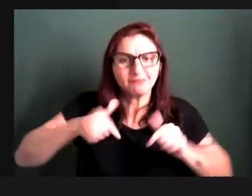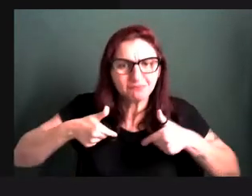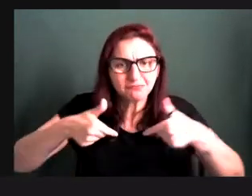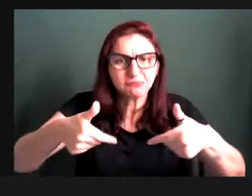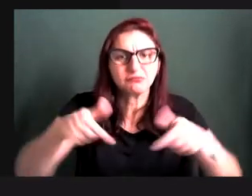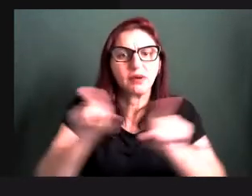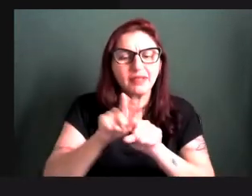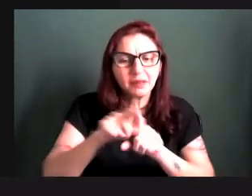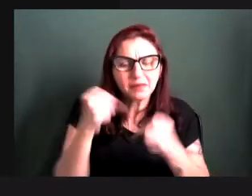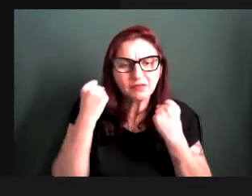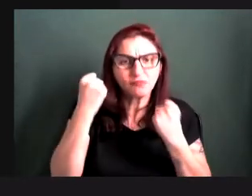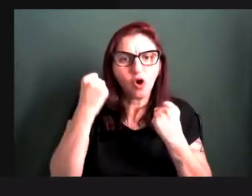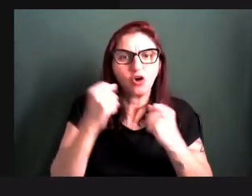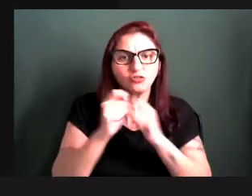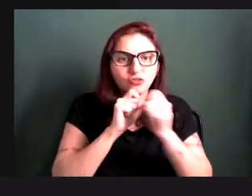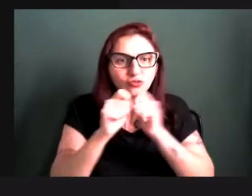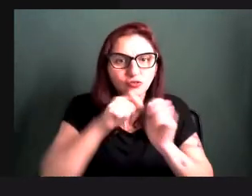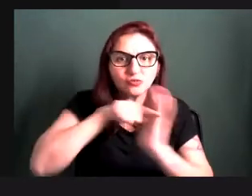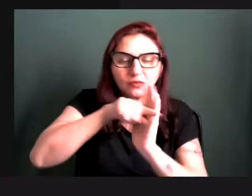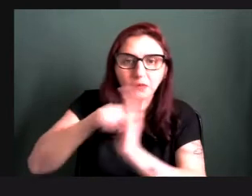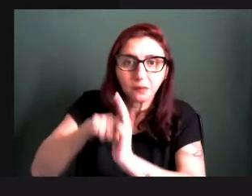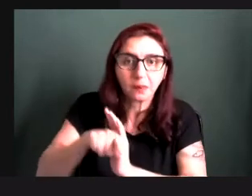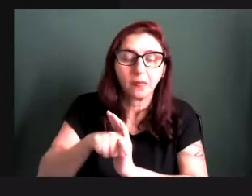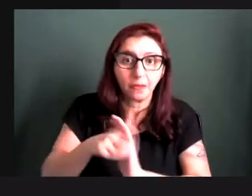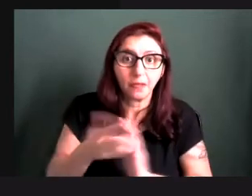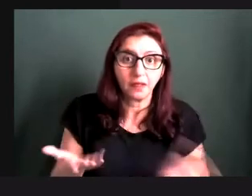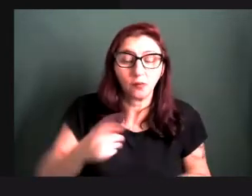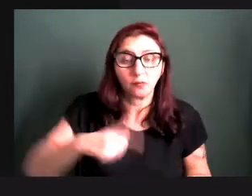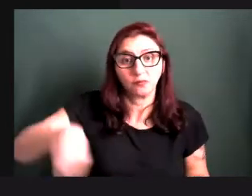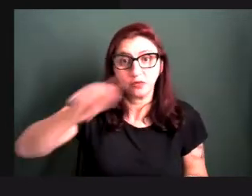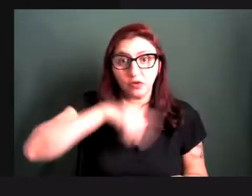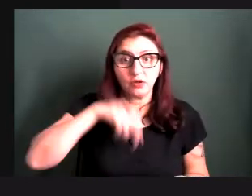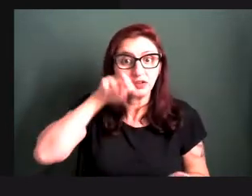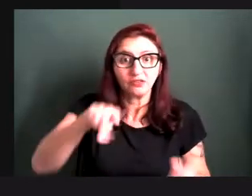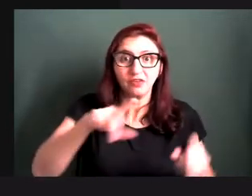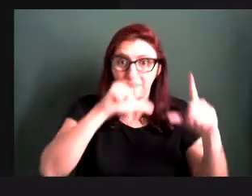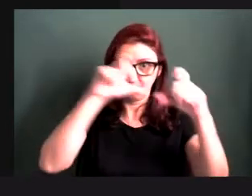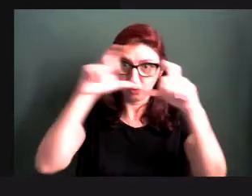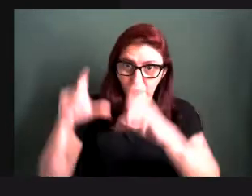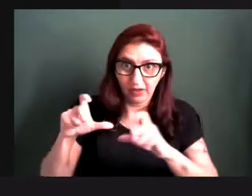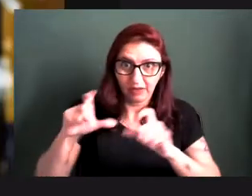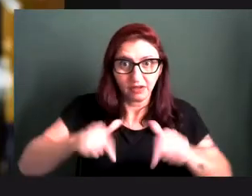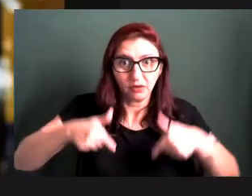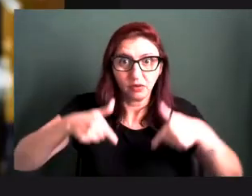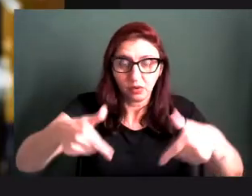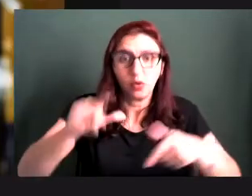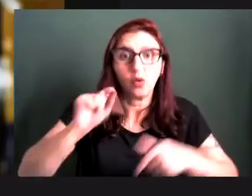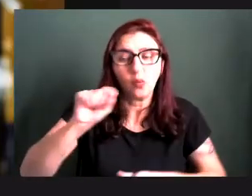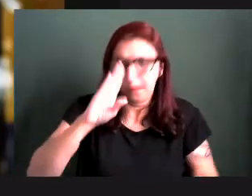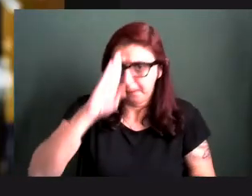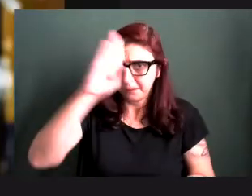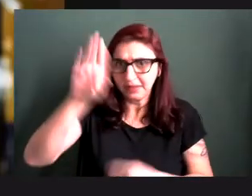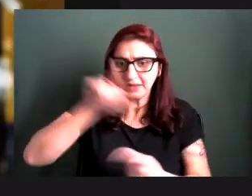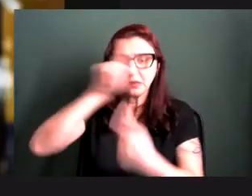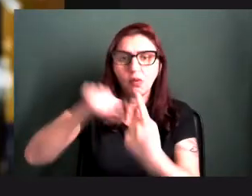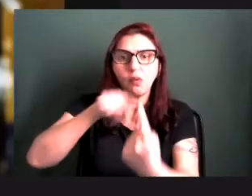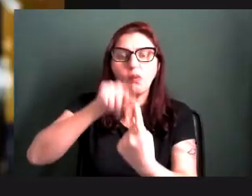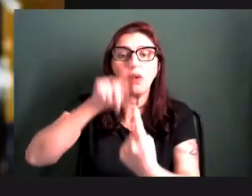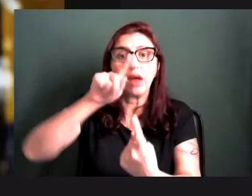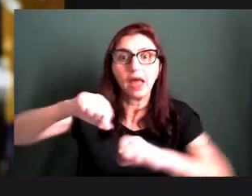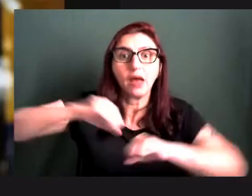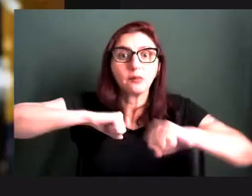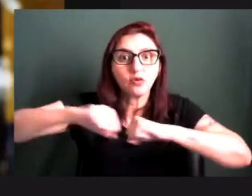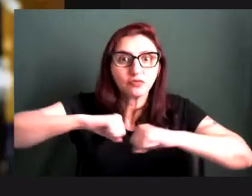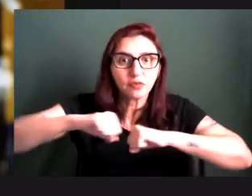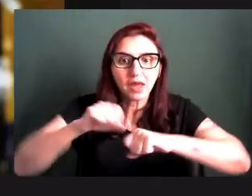vem a ser, nada mais é que a fotografia ativista vem em pró dos movimentos sociais e das